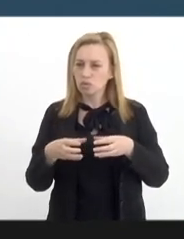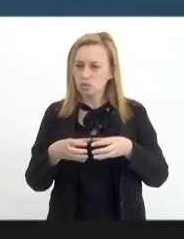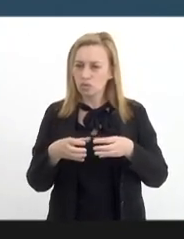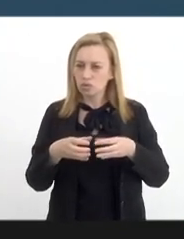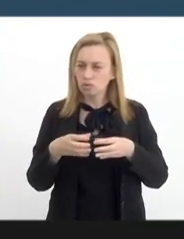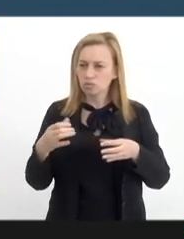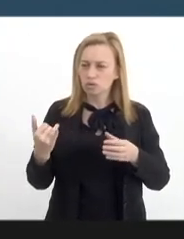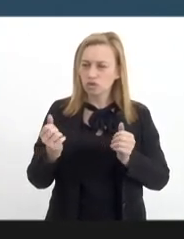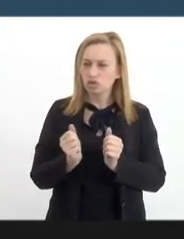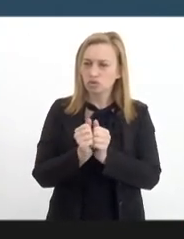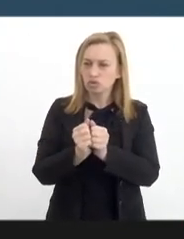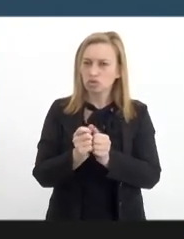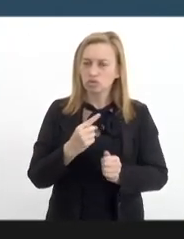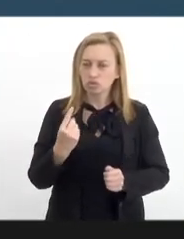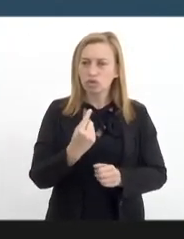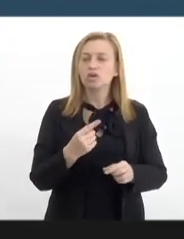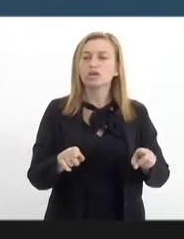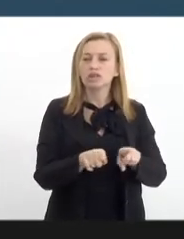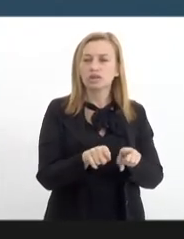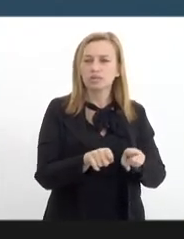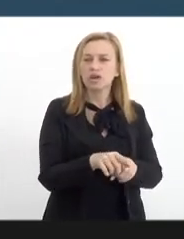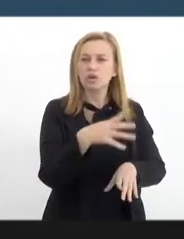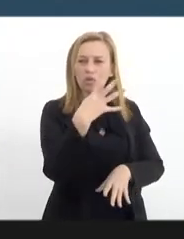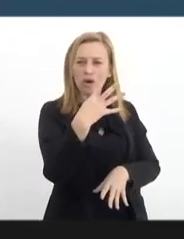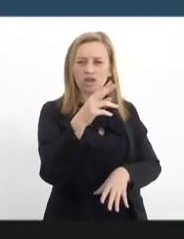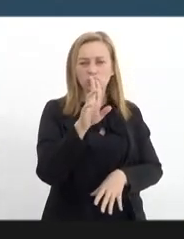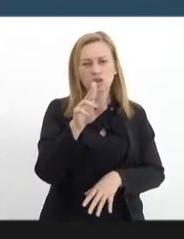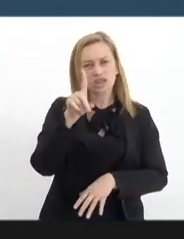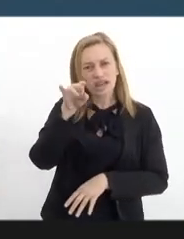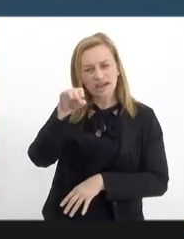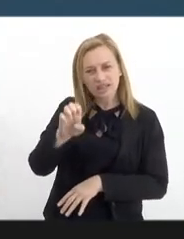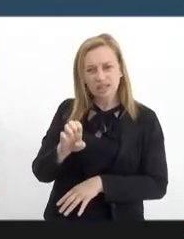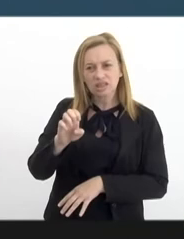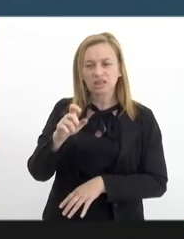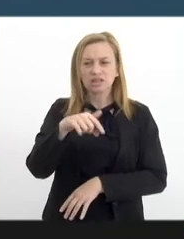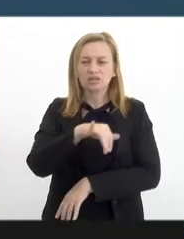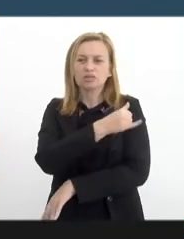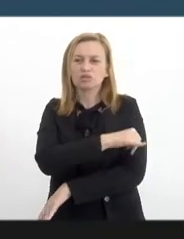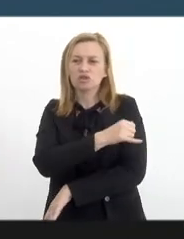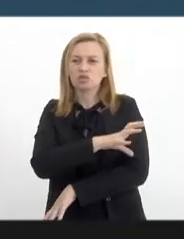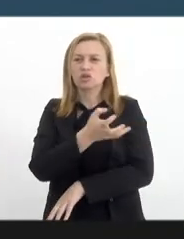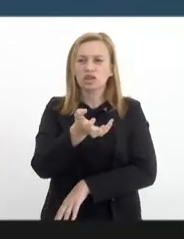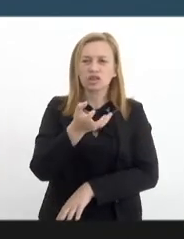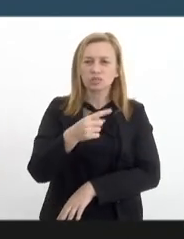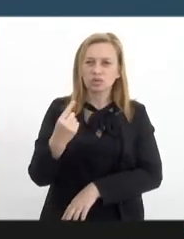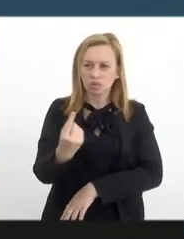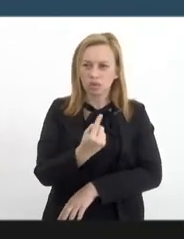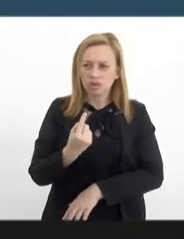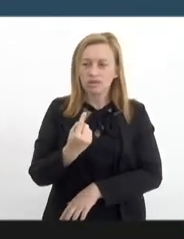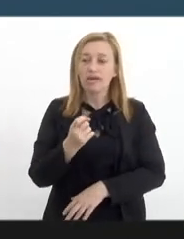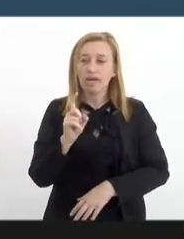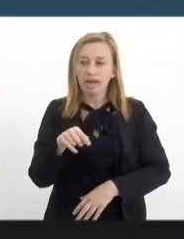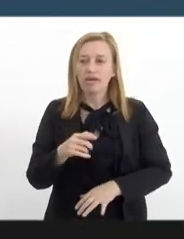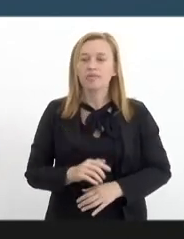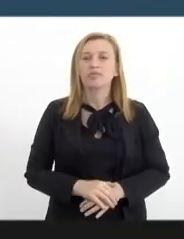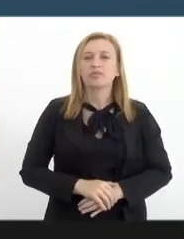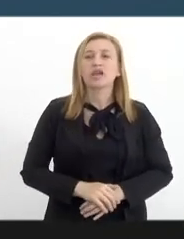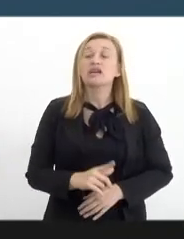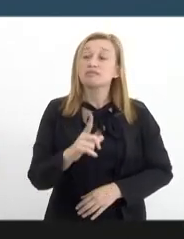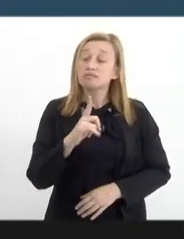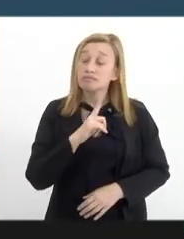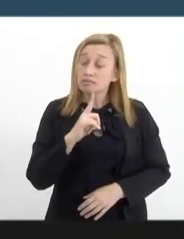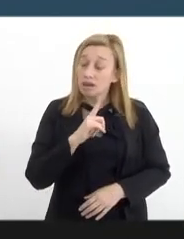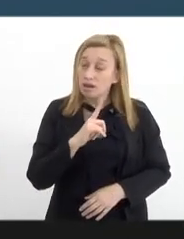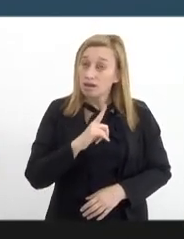desafio de uma benéfica, tem quatro comunidades aqui no Rio de Janeiro. O que nós queremos é isso, é que existe uma